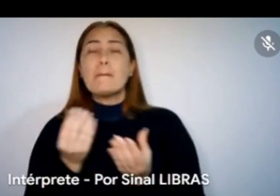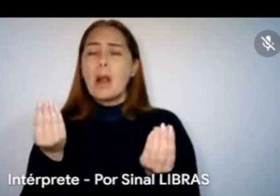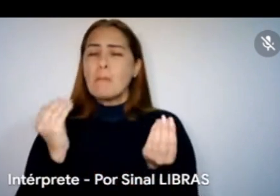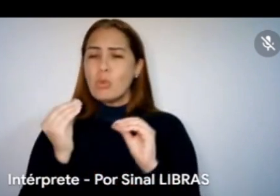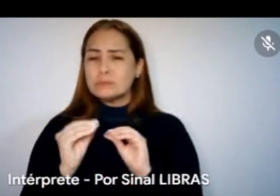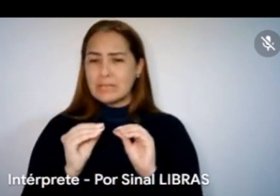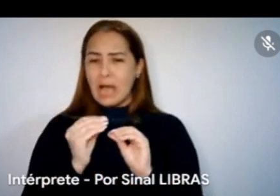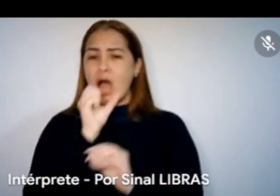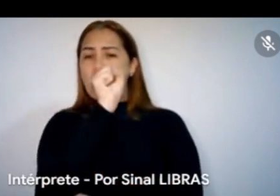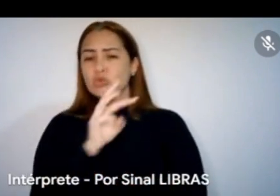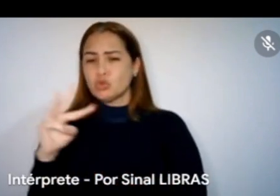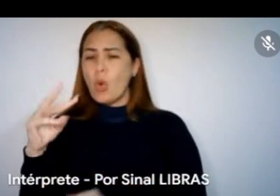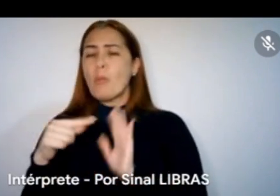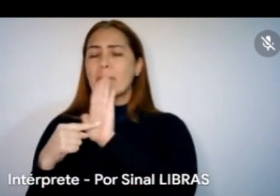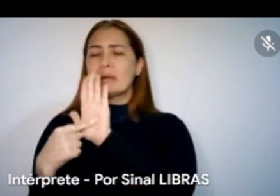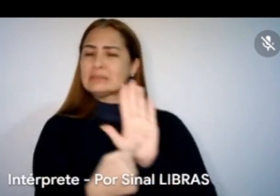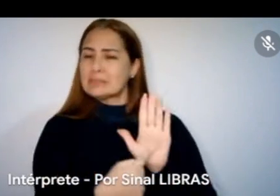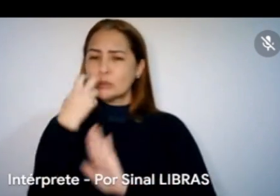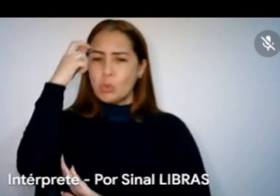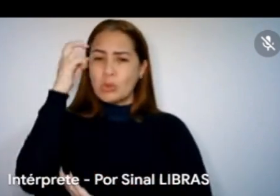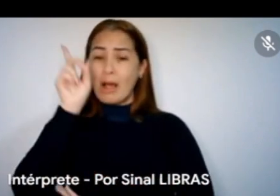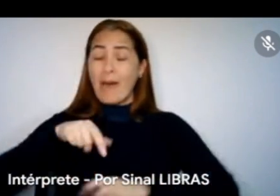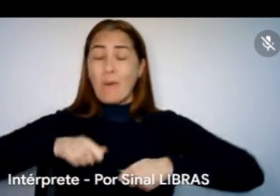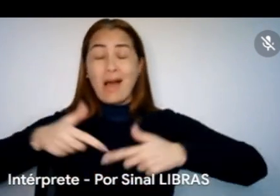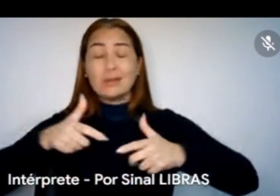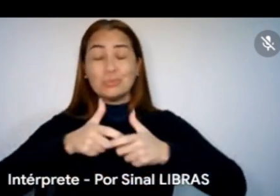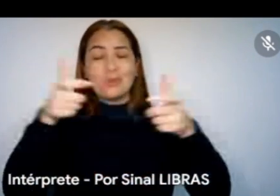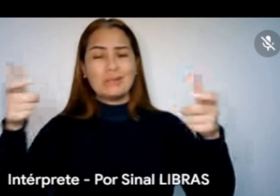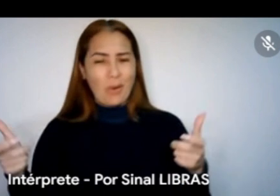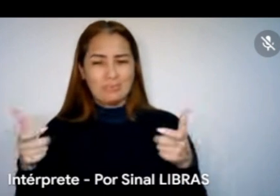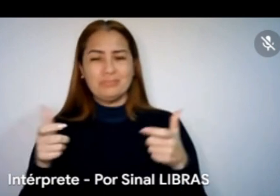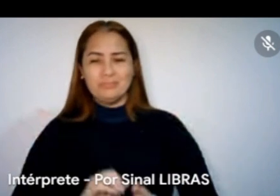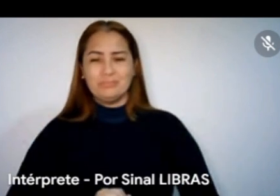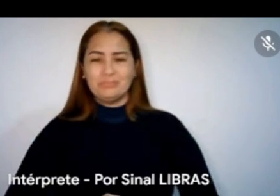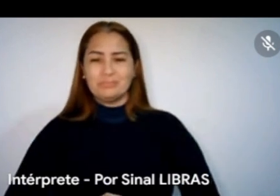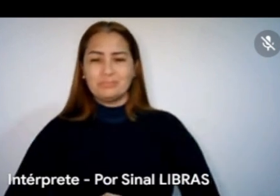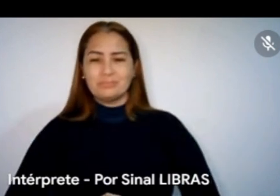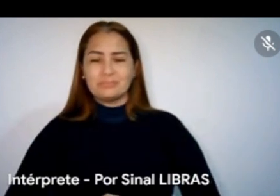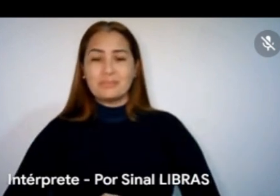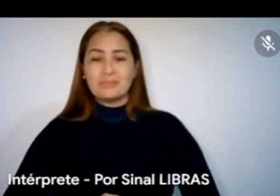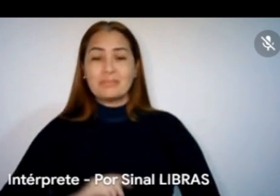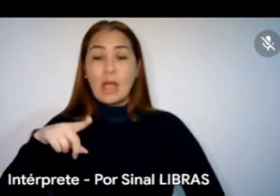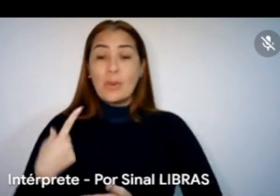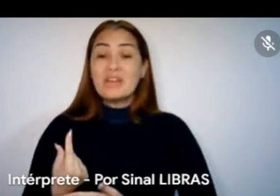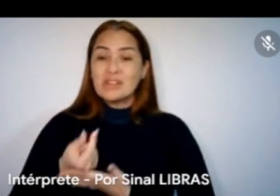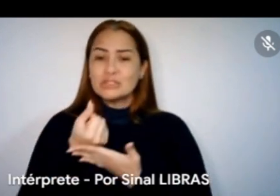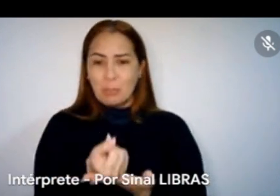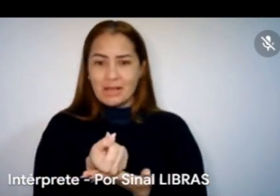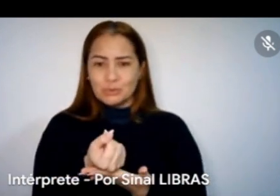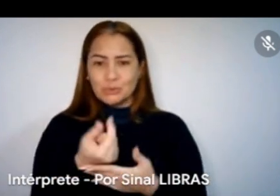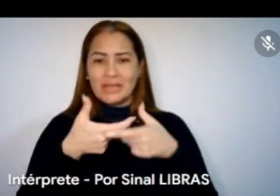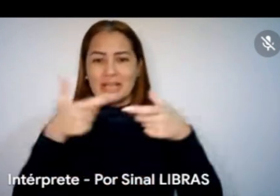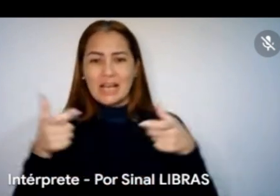apresentação cultural já é um gasto muito grande, um gasto não, um investimento muito grande para ficar